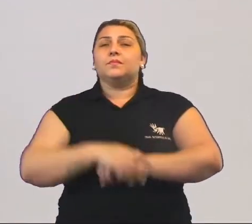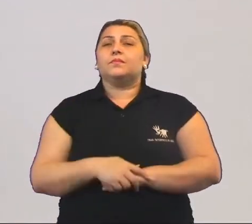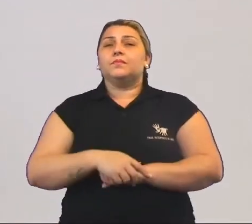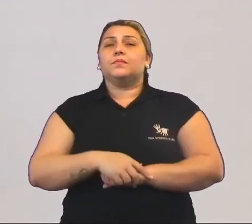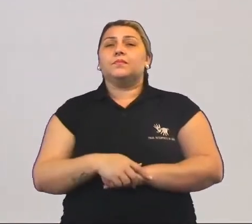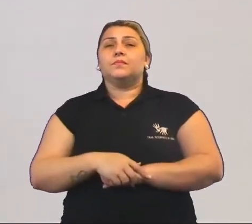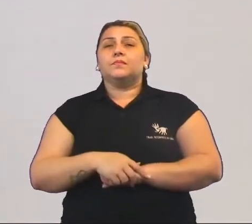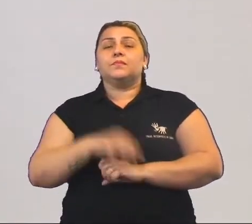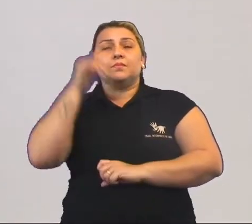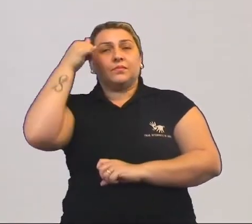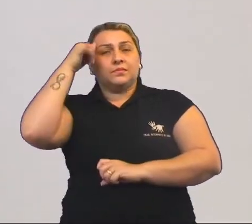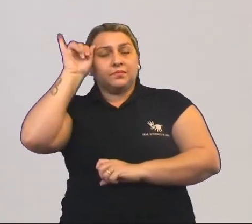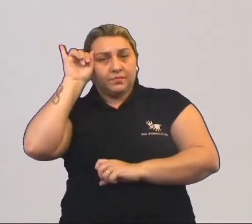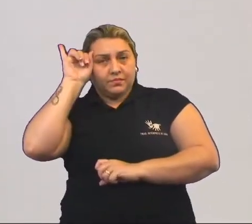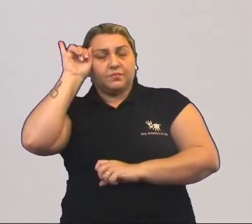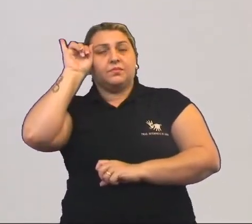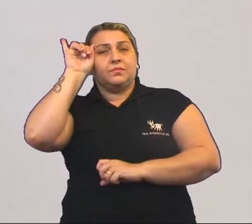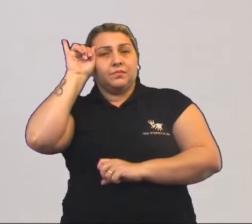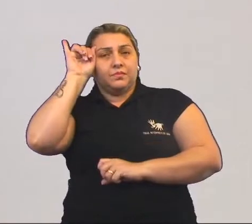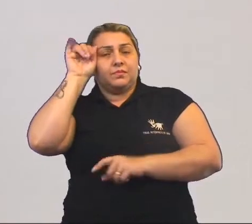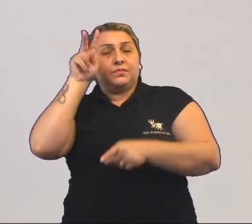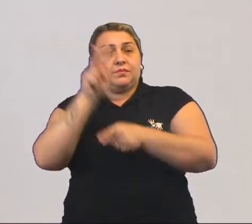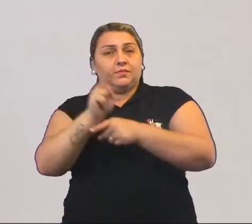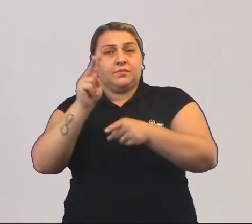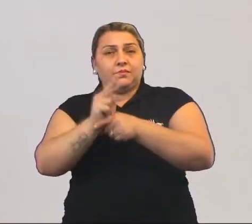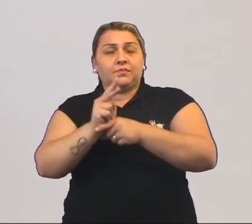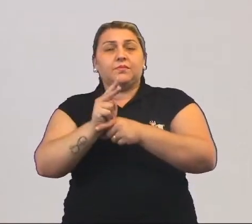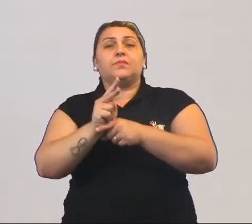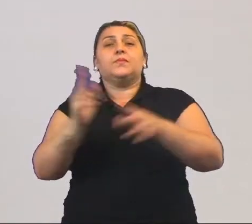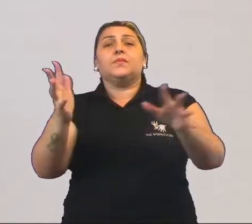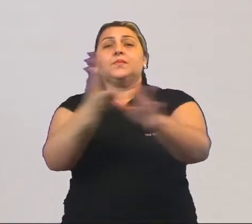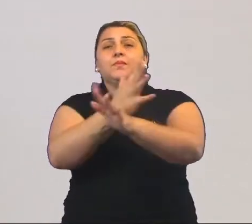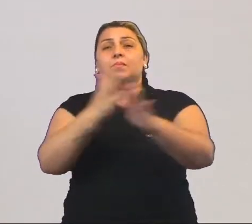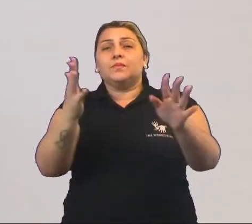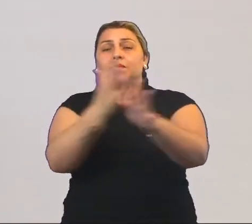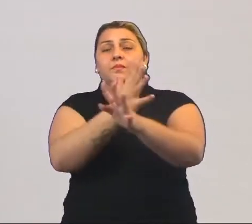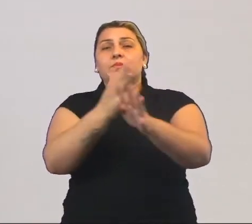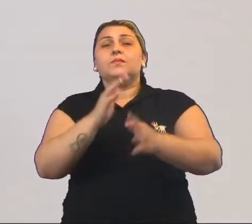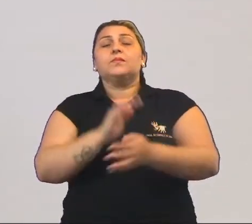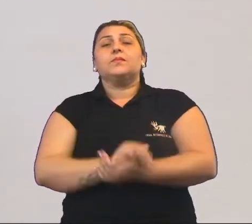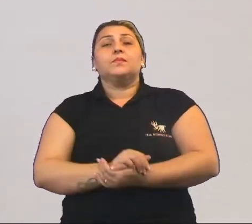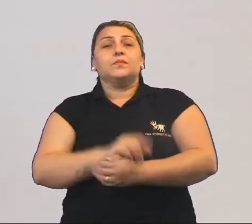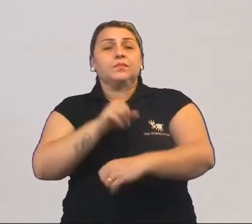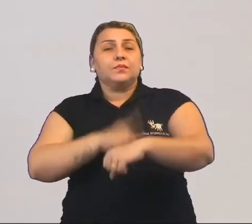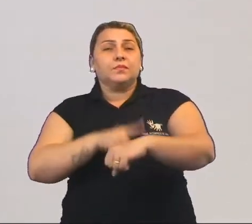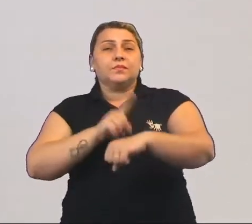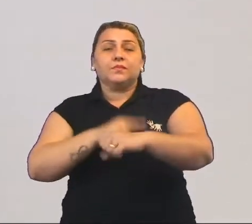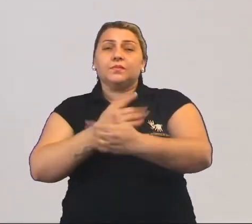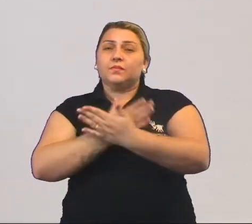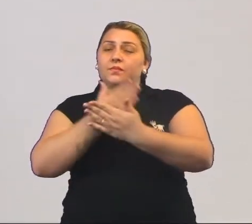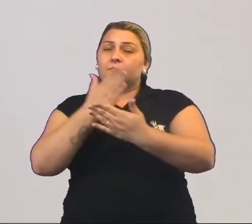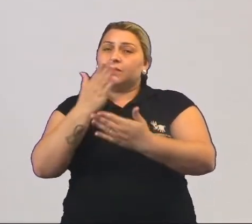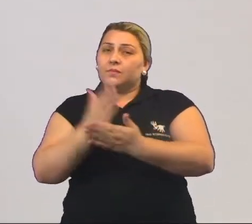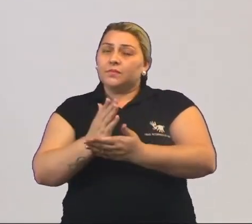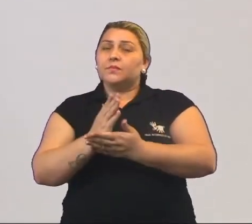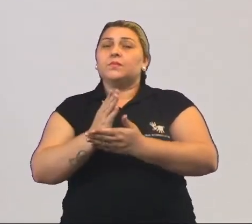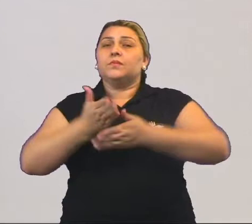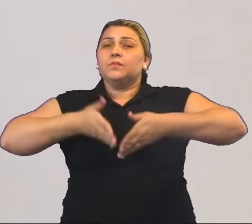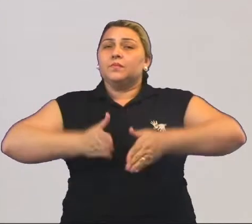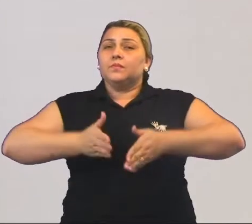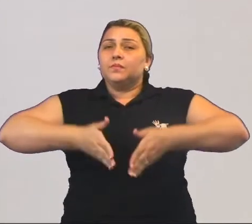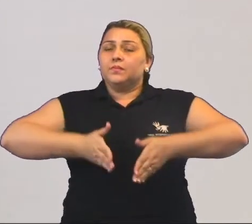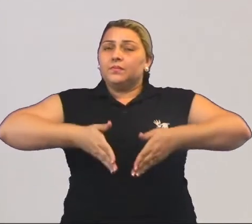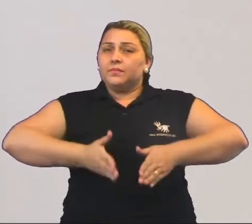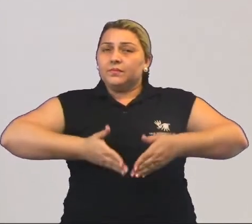gados, o rebanho era criado solto, então automaticamente com o tempo eles começaram a se reproduzir e aumentar em